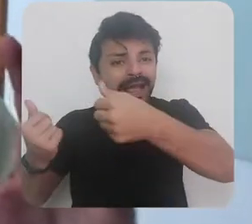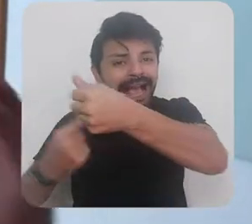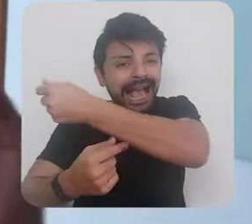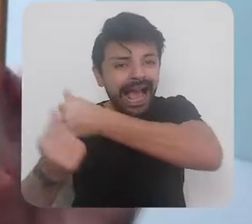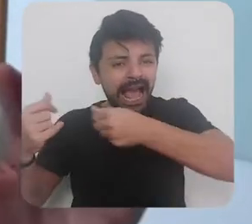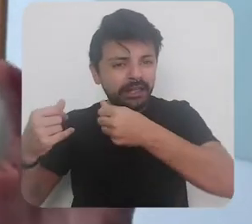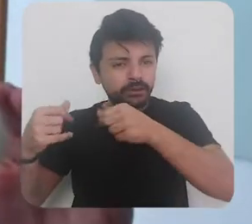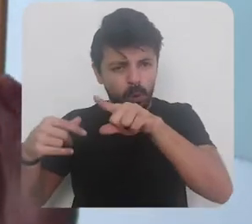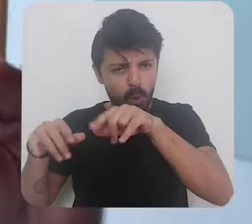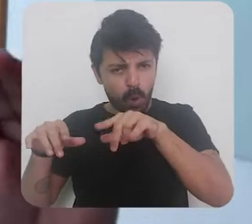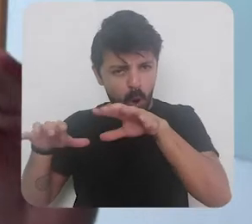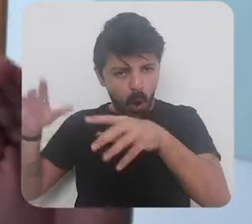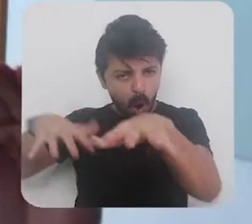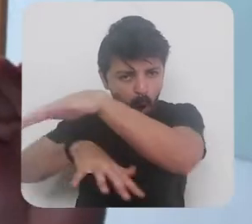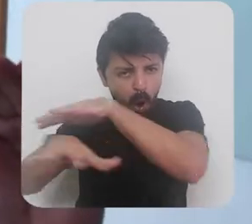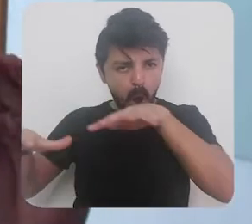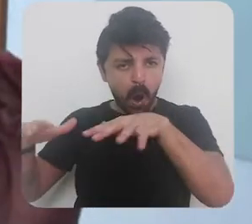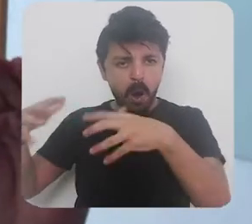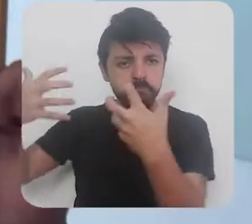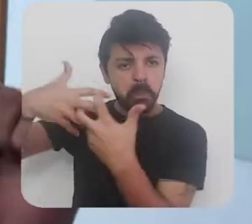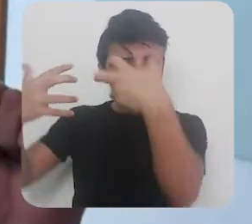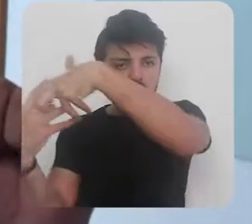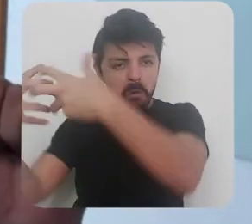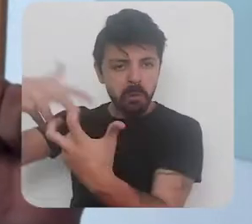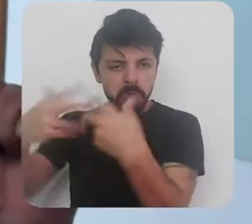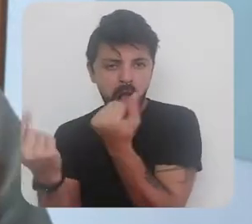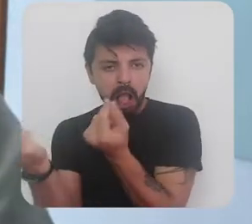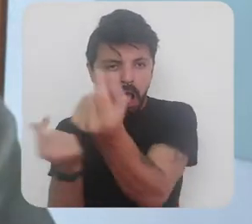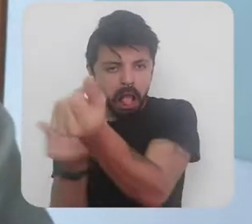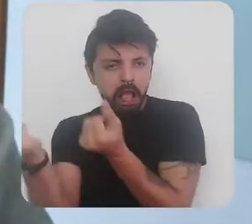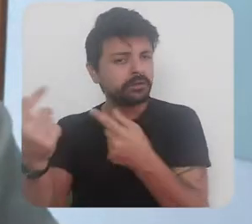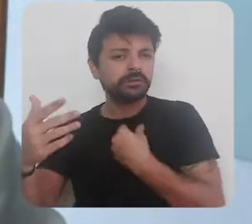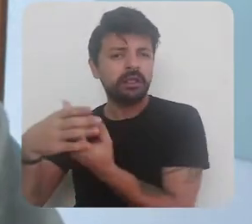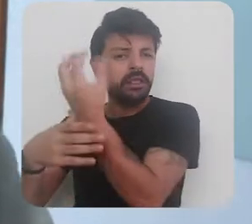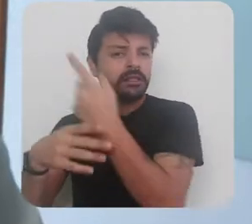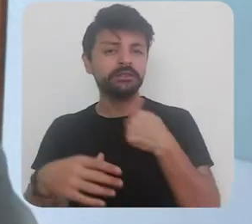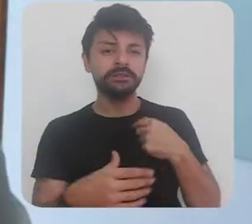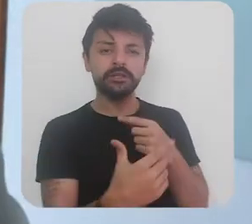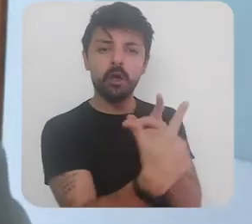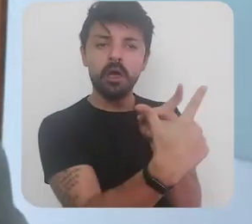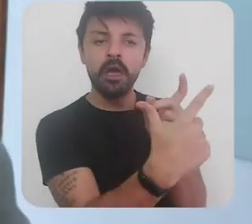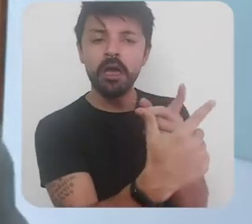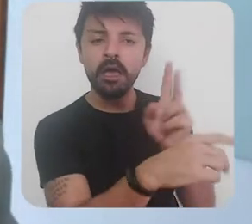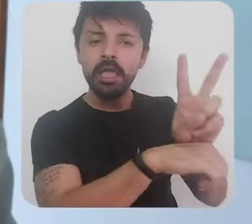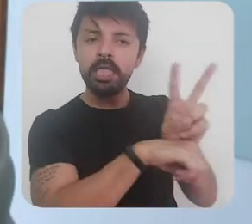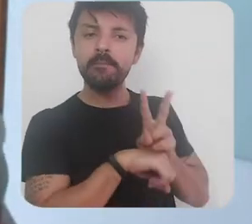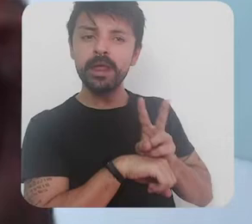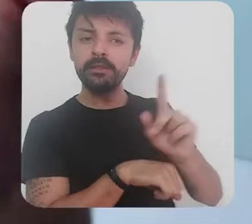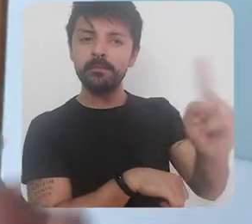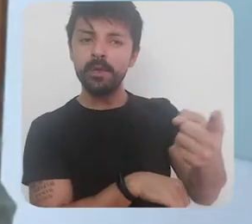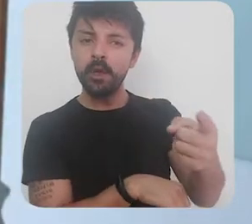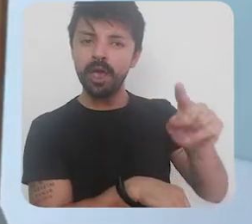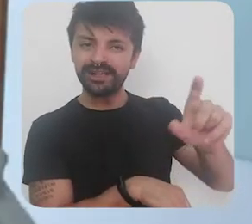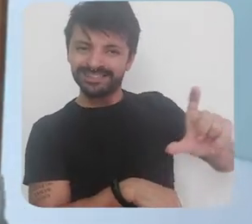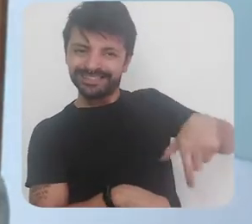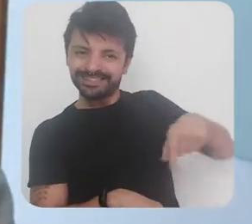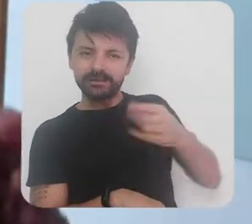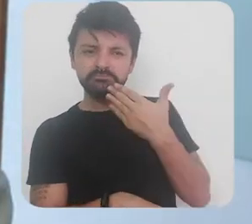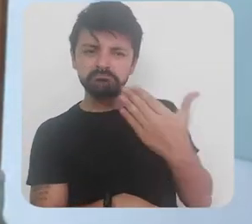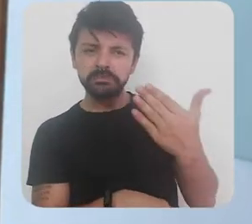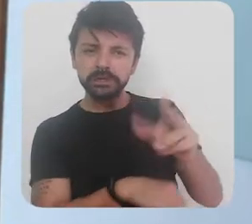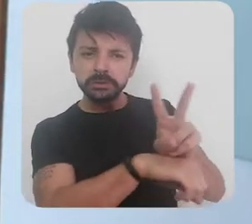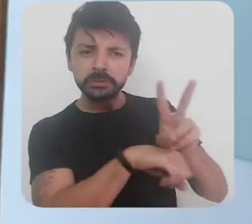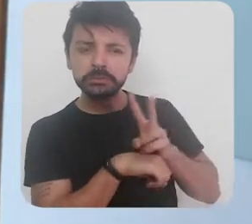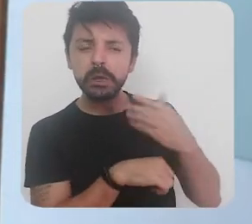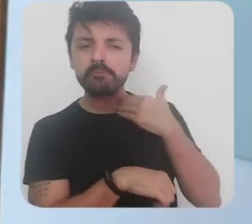o mercado cria moeda o tempo todo se eu vou lá no banco e faço um empréstimo de mil reais e o banco deposita cria um